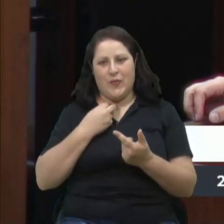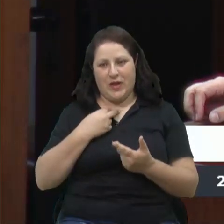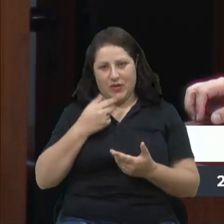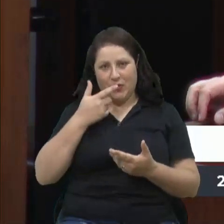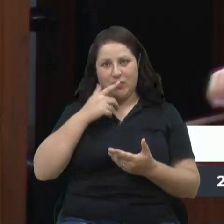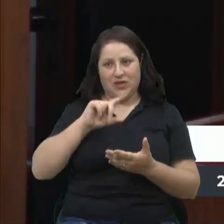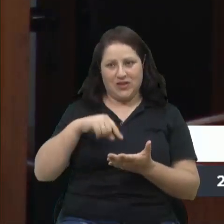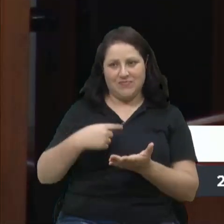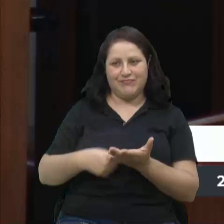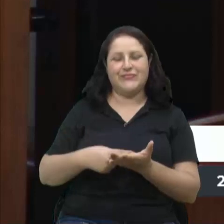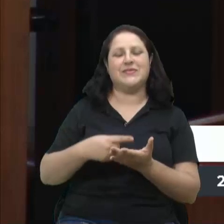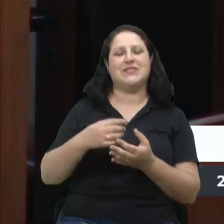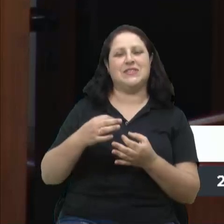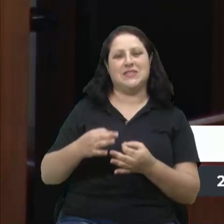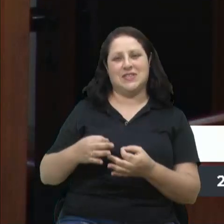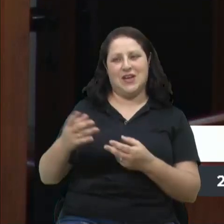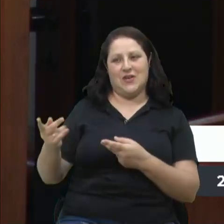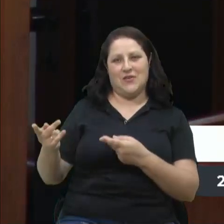deu muito certo.